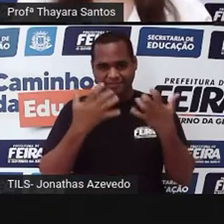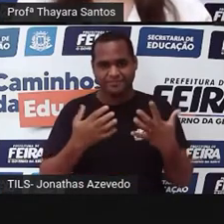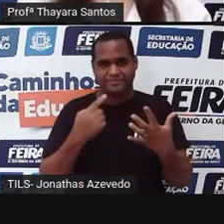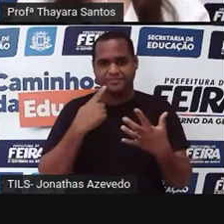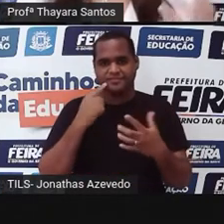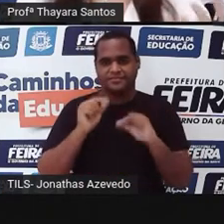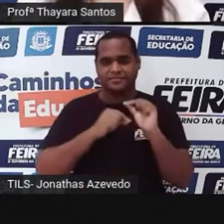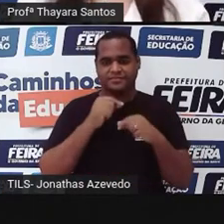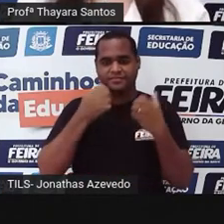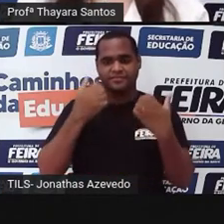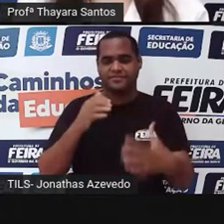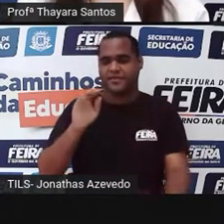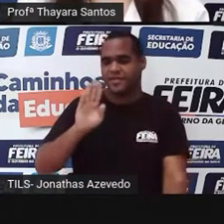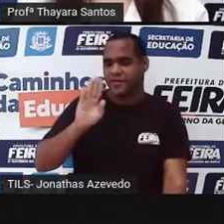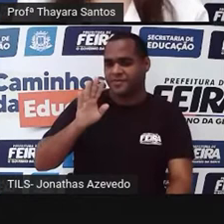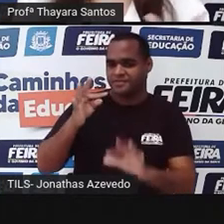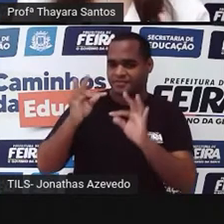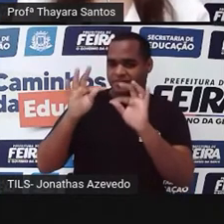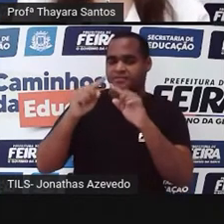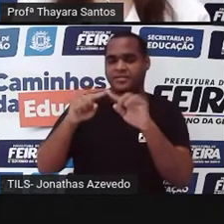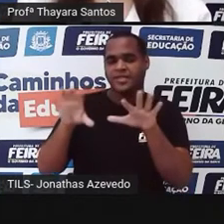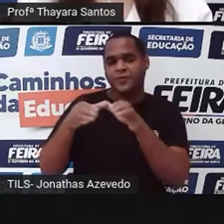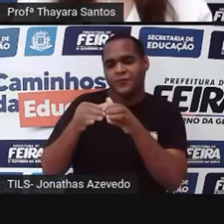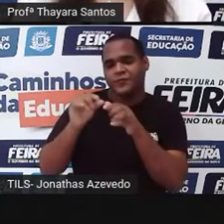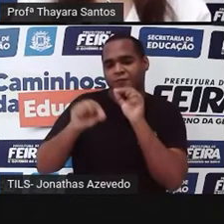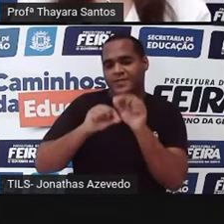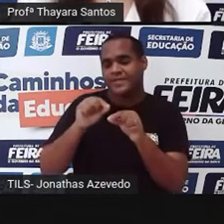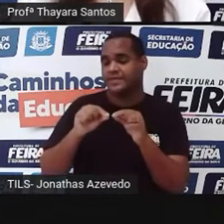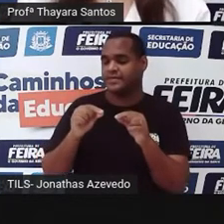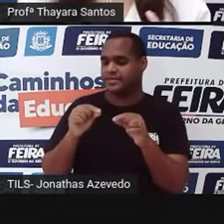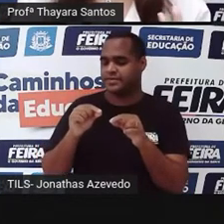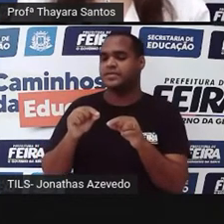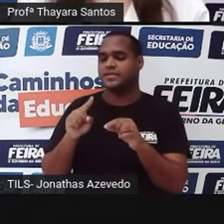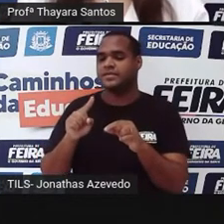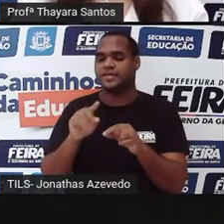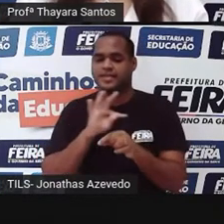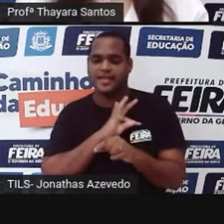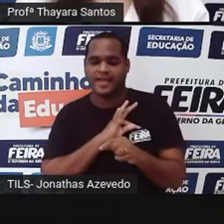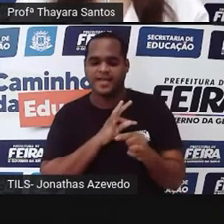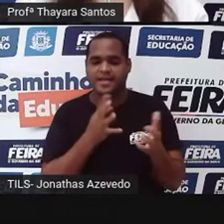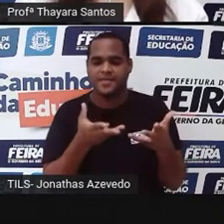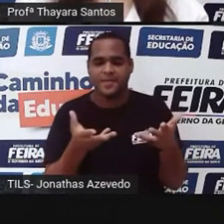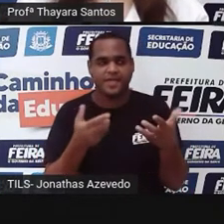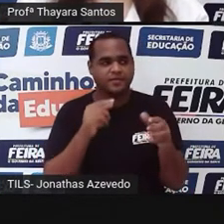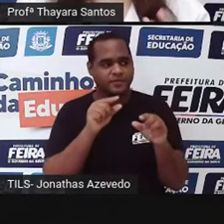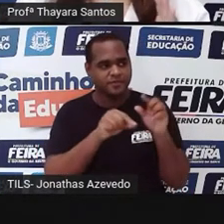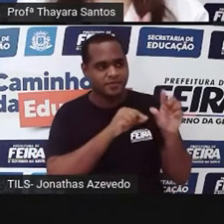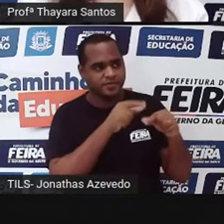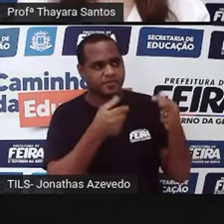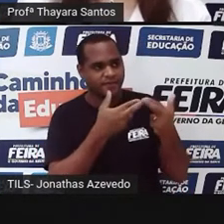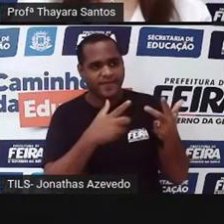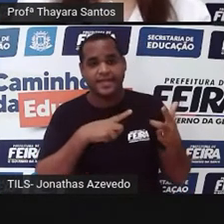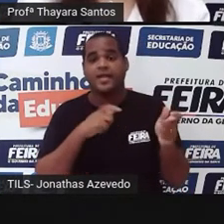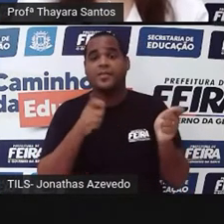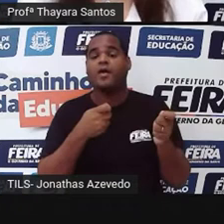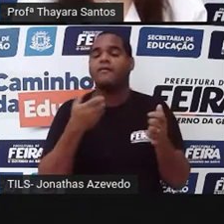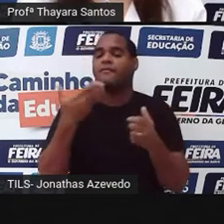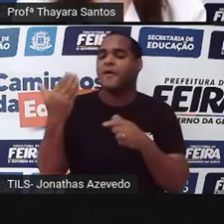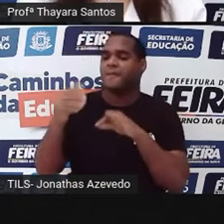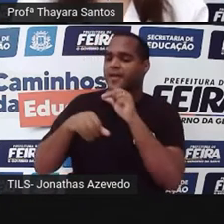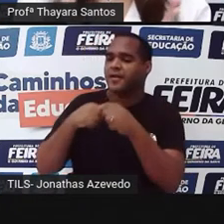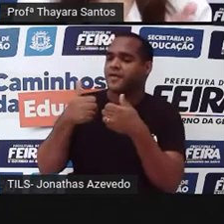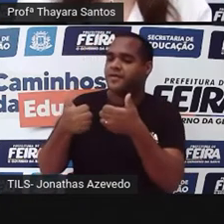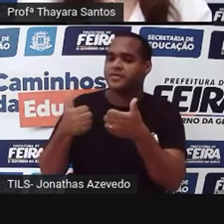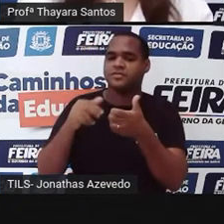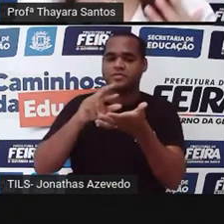nessa... Na biotecnologia, gente tem um conjunto de técnicas que vão permitir a seleção, a manipulação e a modificação de